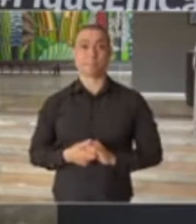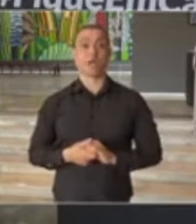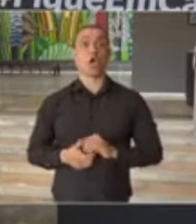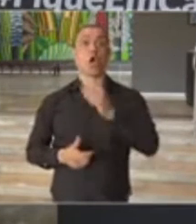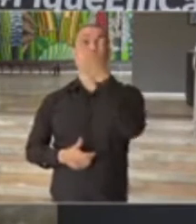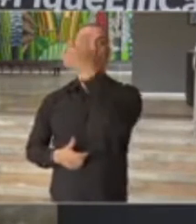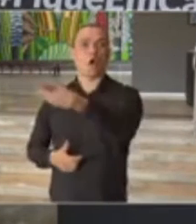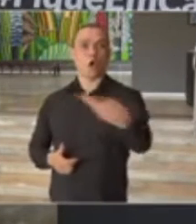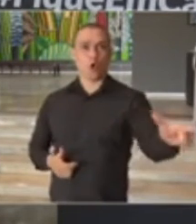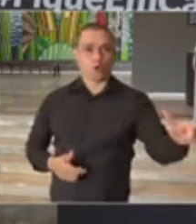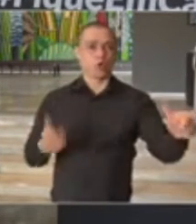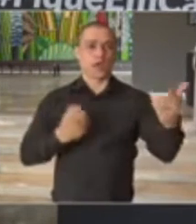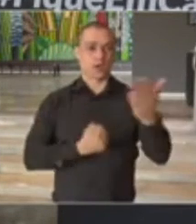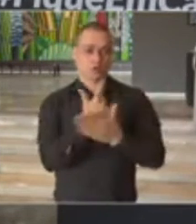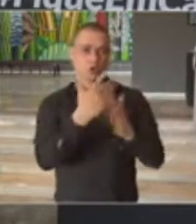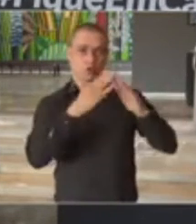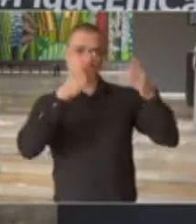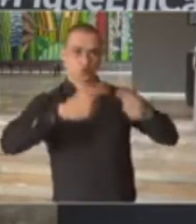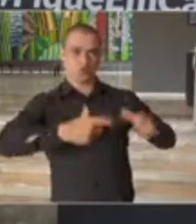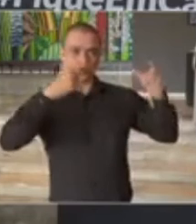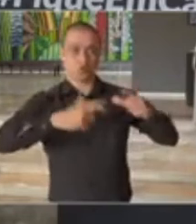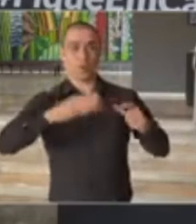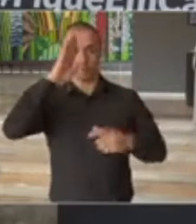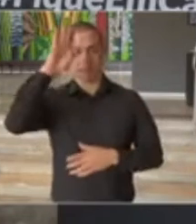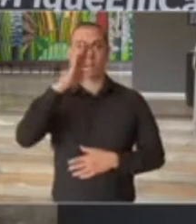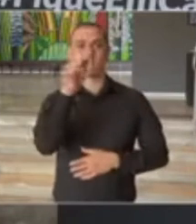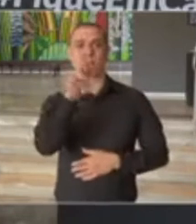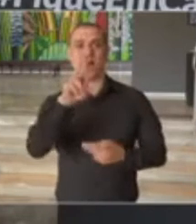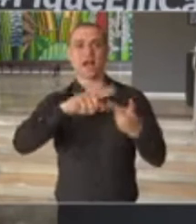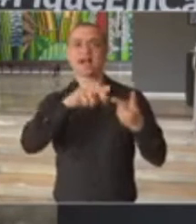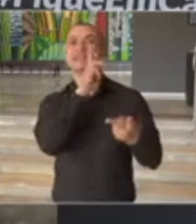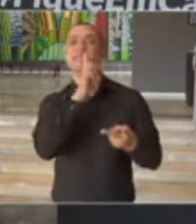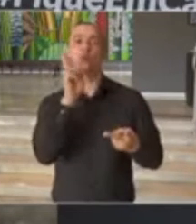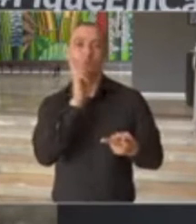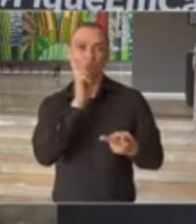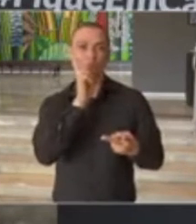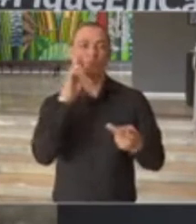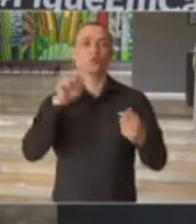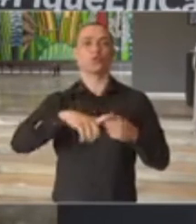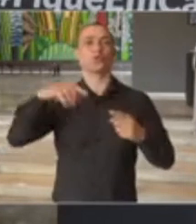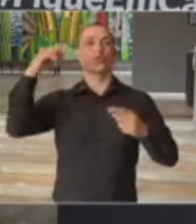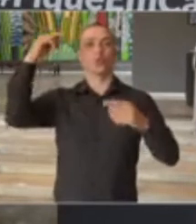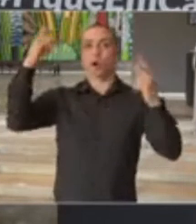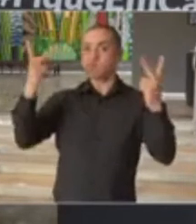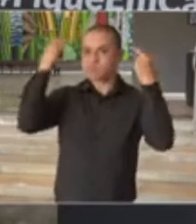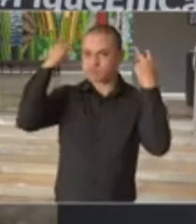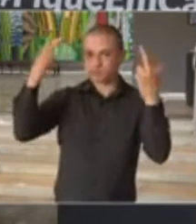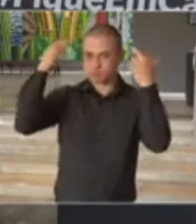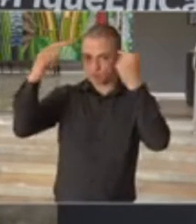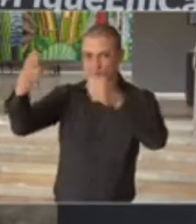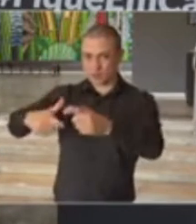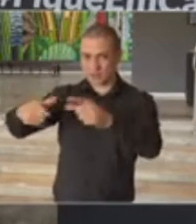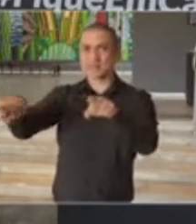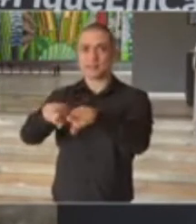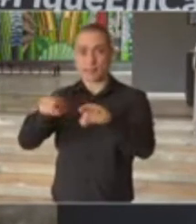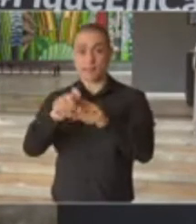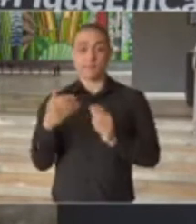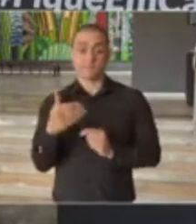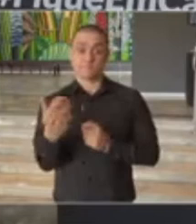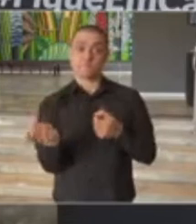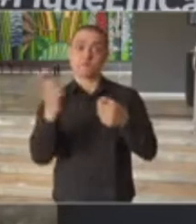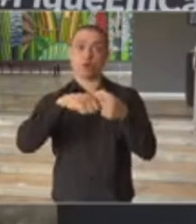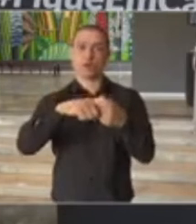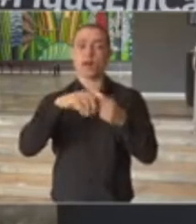são consumo local, e aí é principalmente bares e restaurantes, salões de beleza e afins. Podem voltar